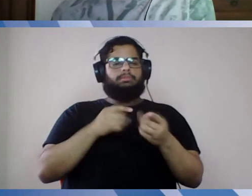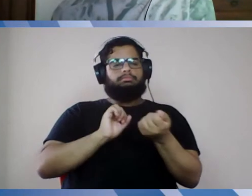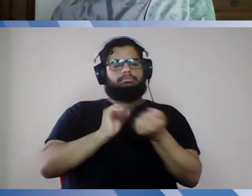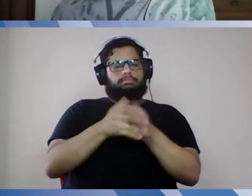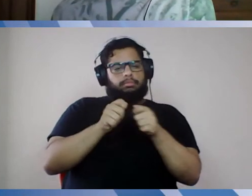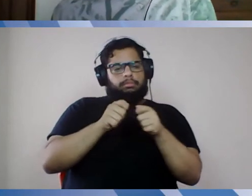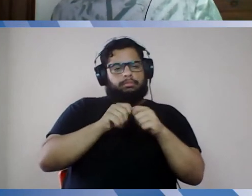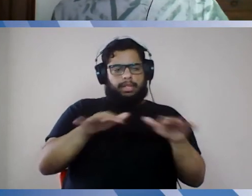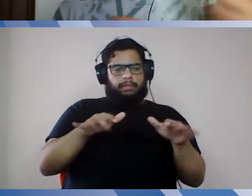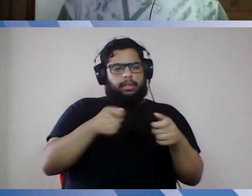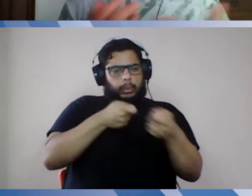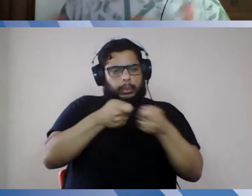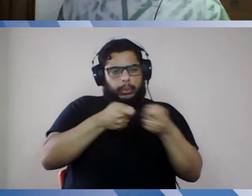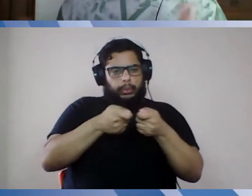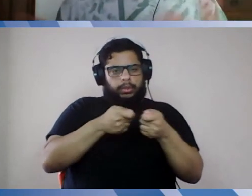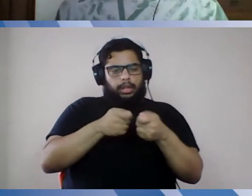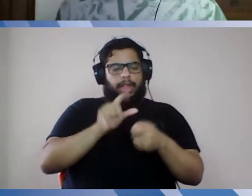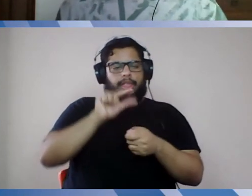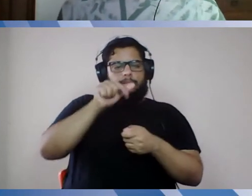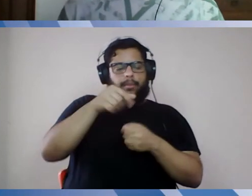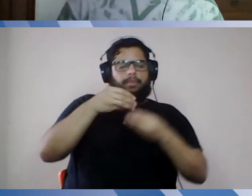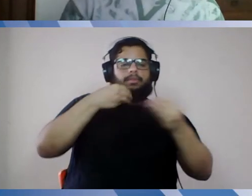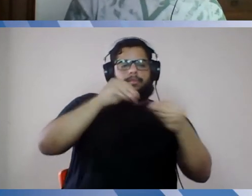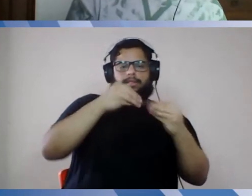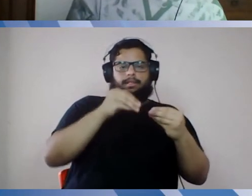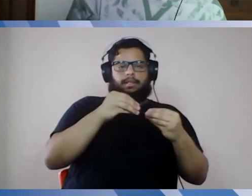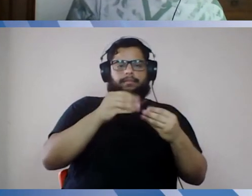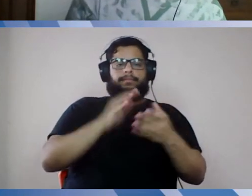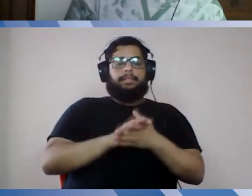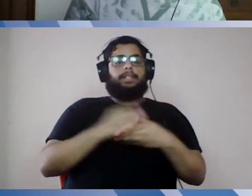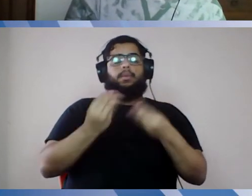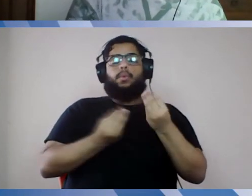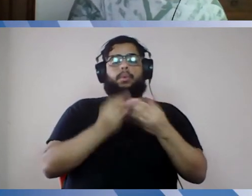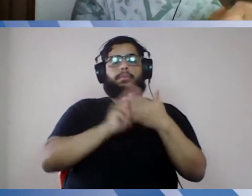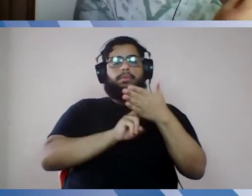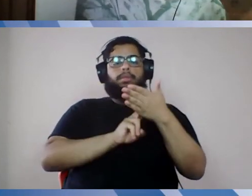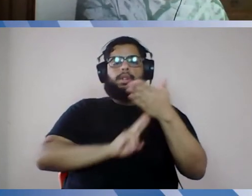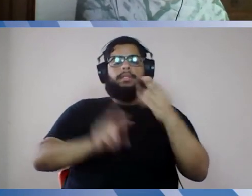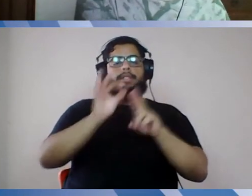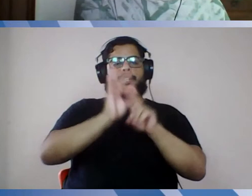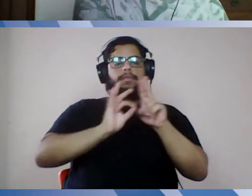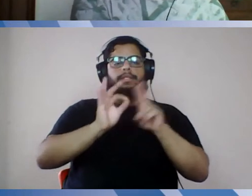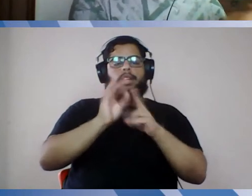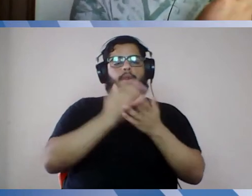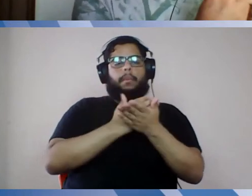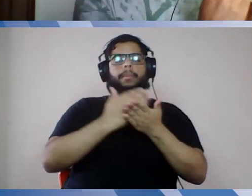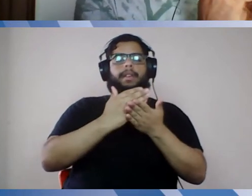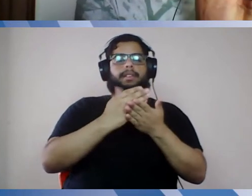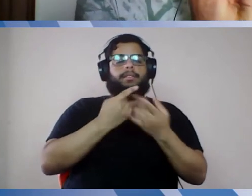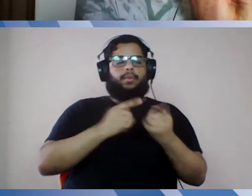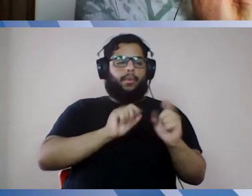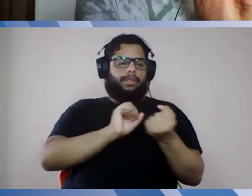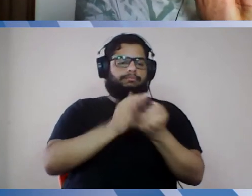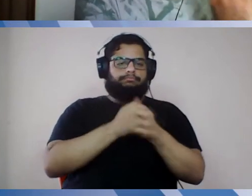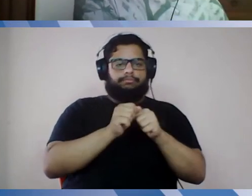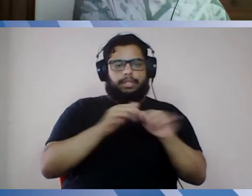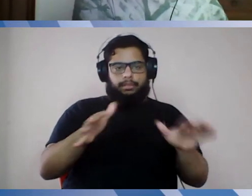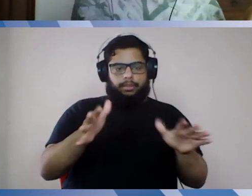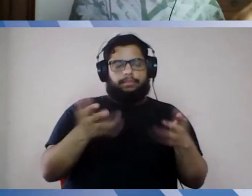as coisas, não dá para flexibilizar sem combater a pandemia, então, como é que o Fiscar vai começar a combater na pandemia, botando